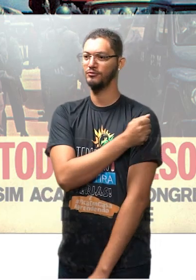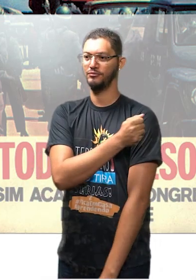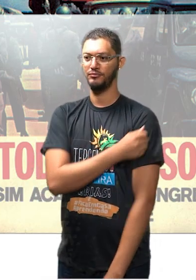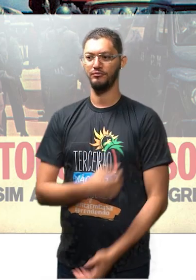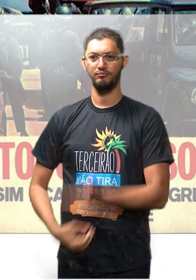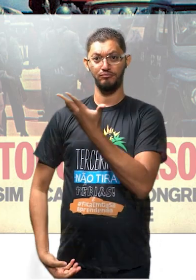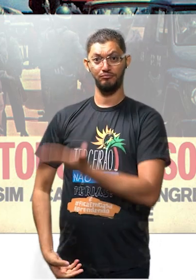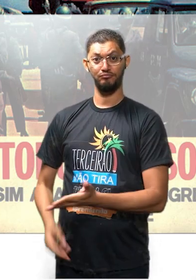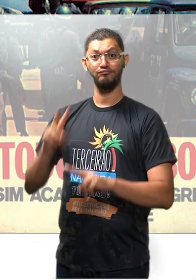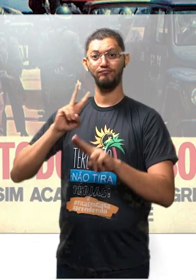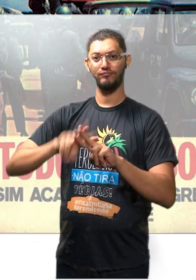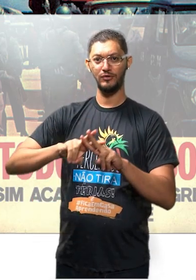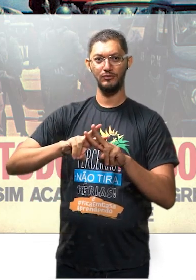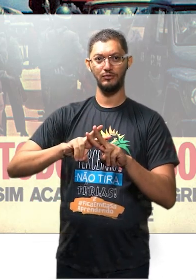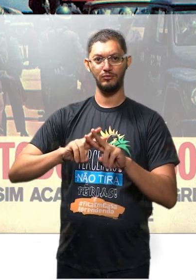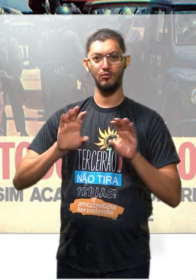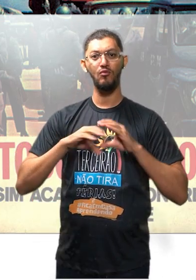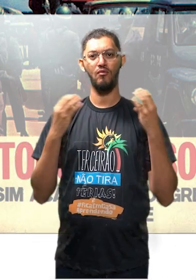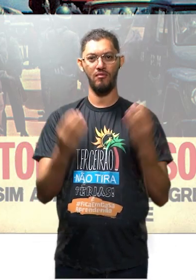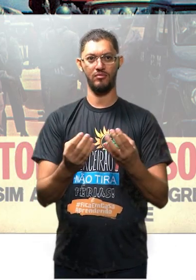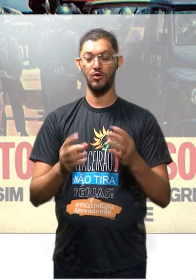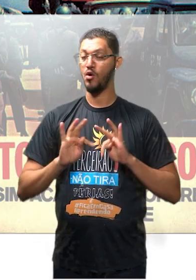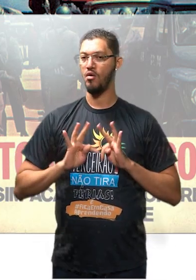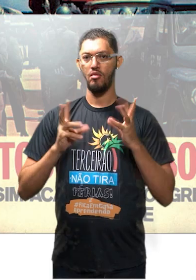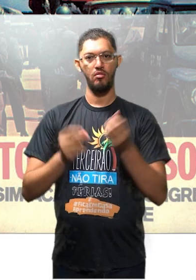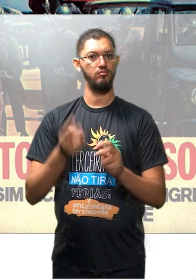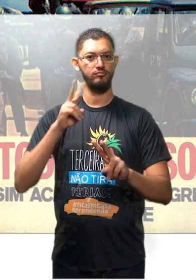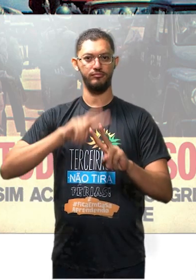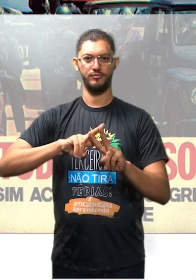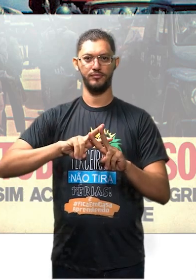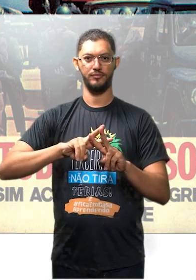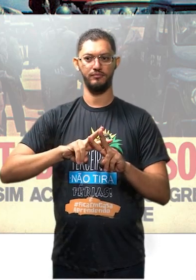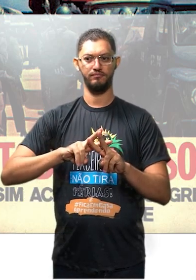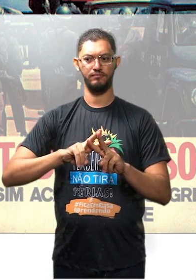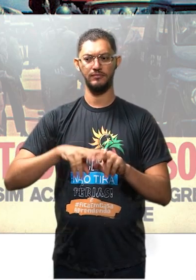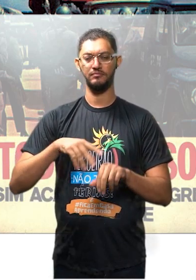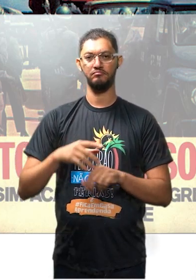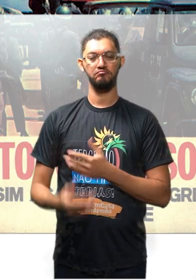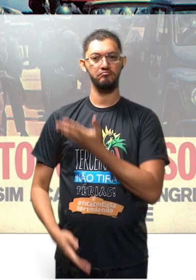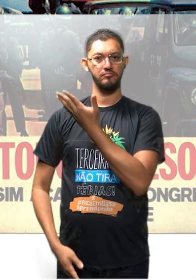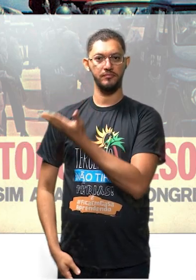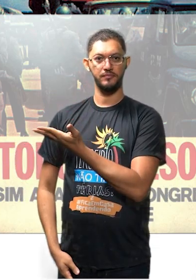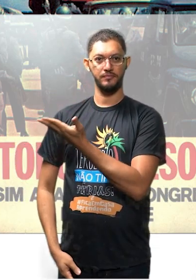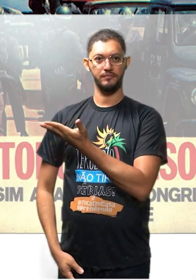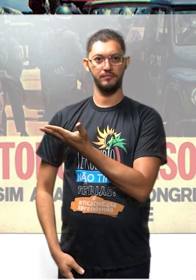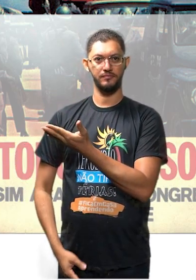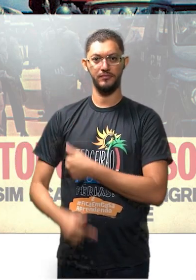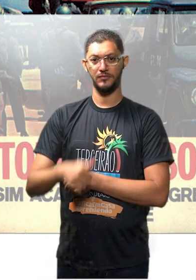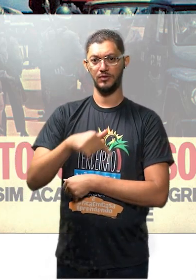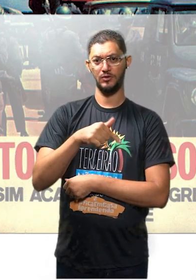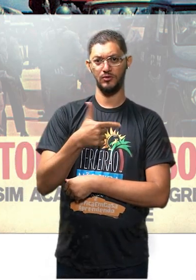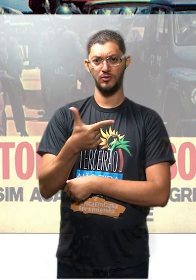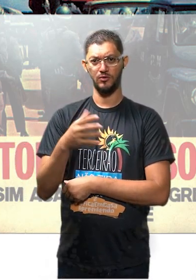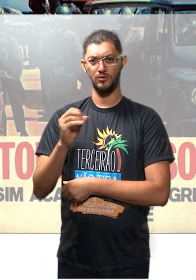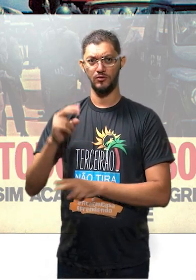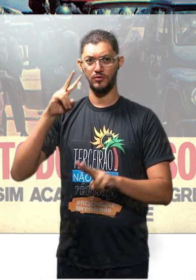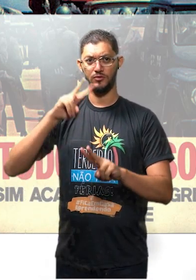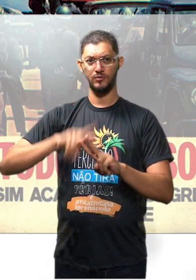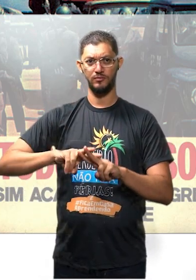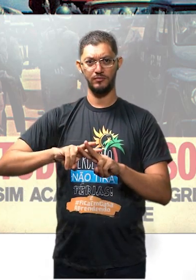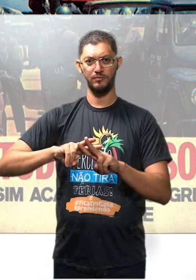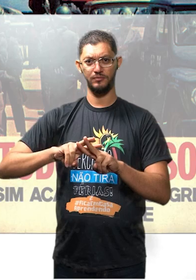estudante preso no congresso. Todos presos. E mais uma imagem. 720 presos na